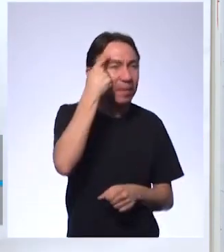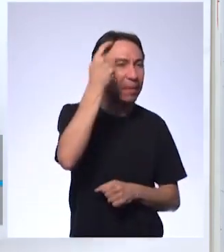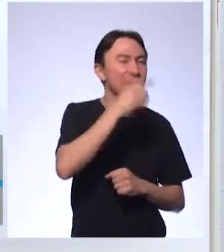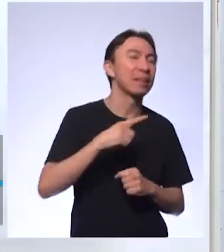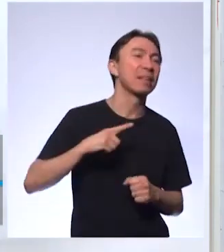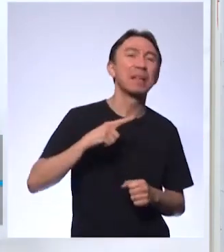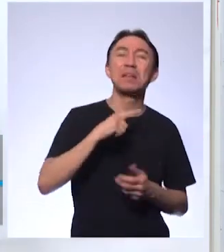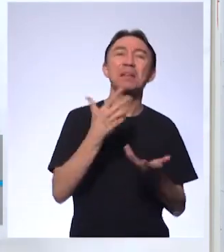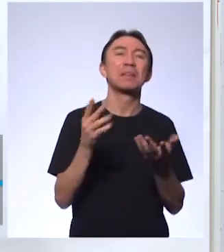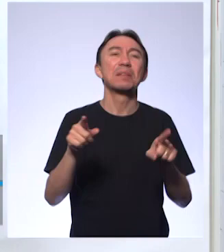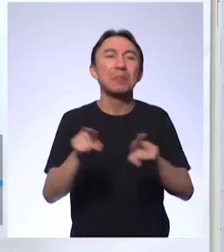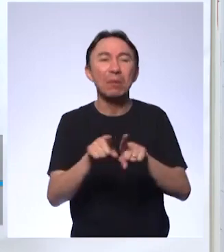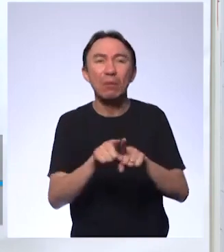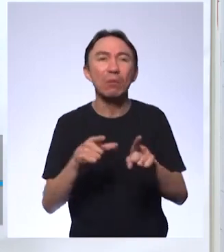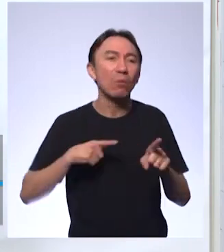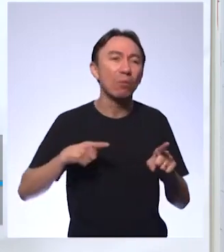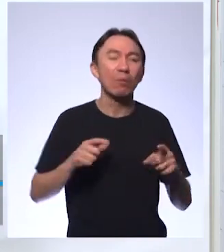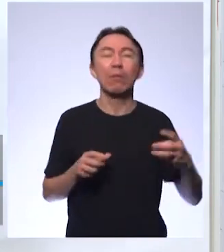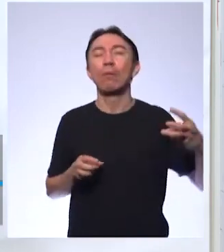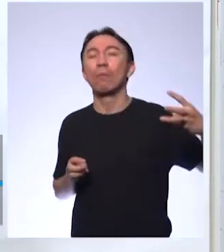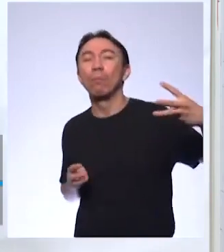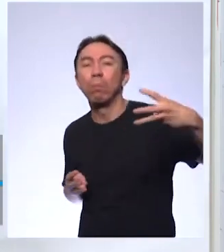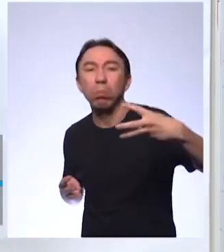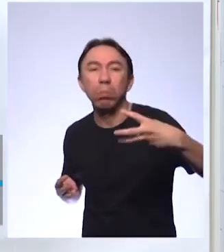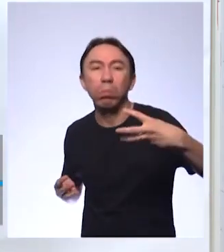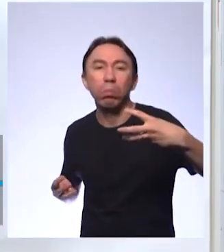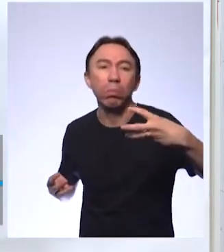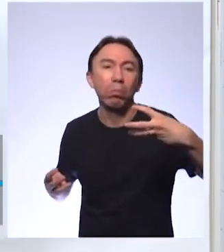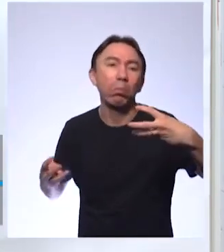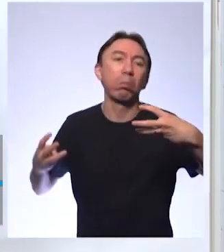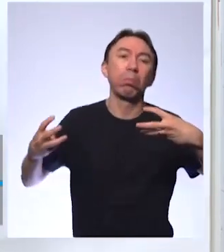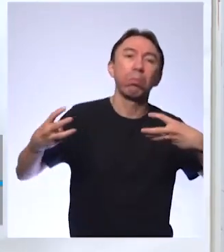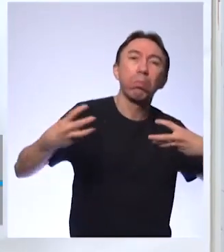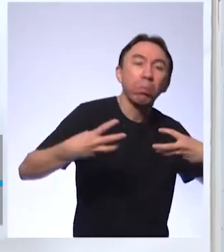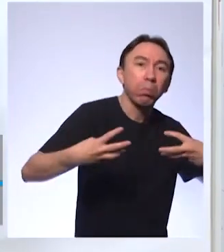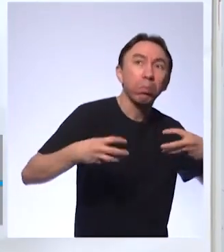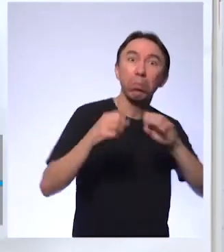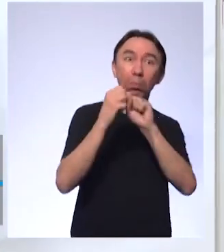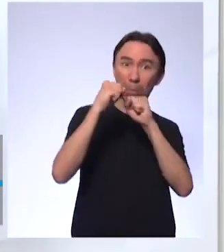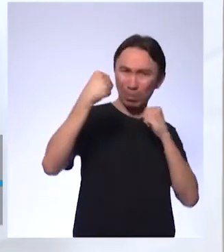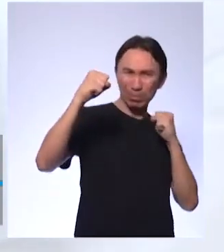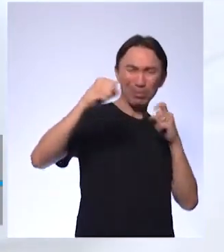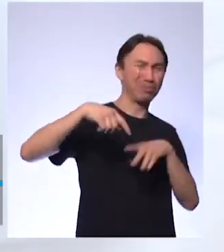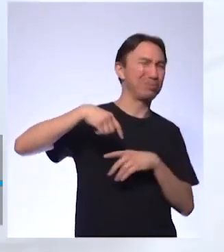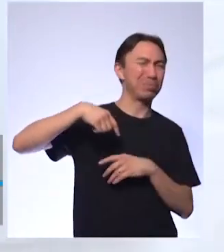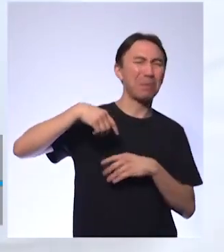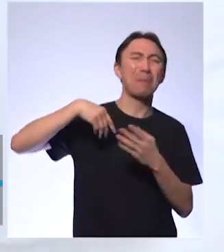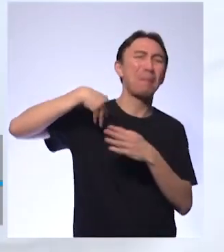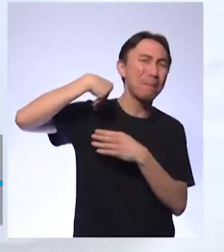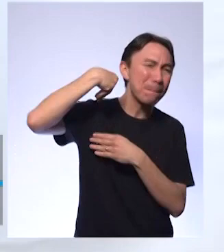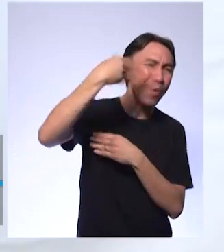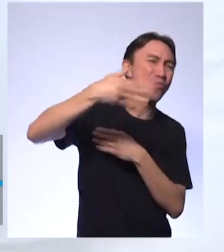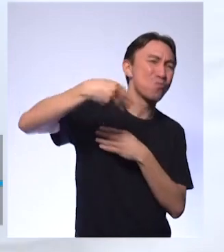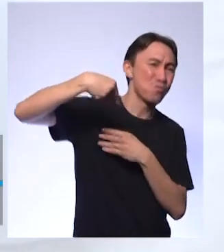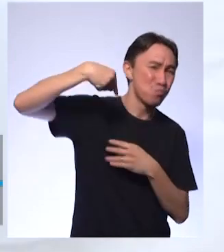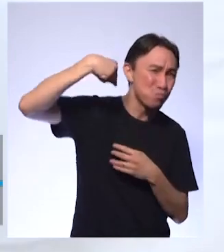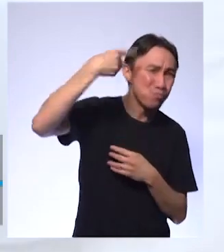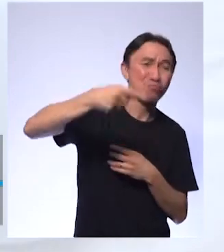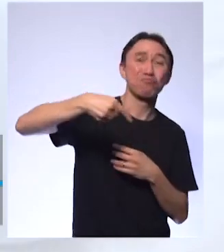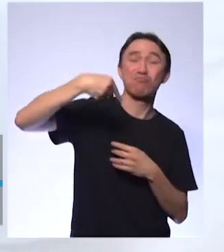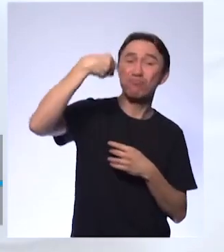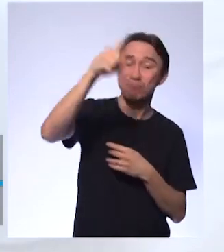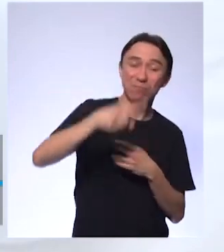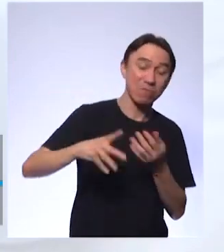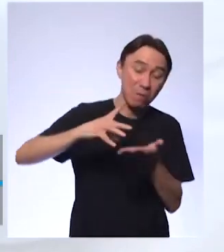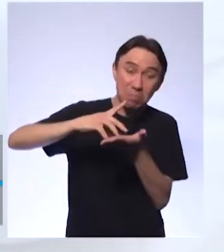mega fauna que fala de mamíferos bem milhões de anos depois que os dinossauros já foram extintos. Antes, na época lá dos dinossauros,